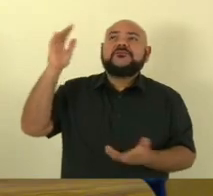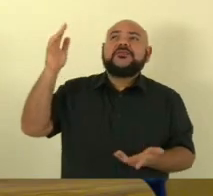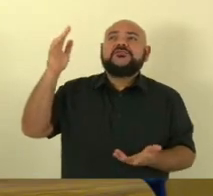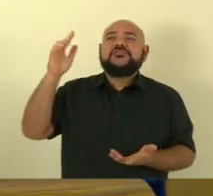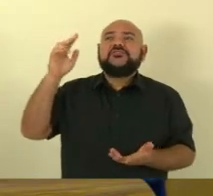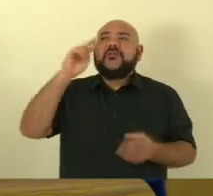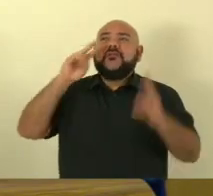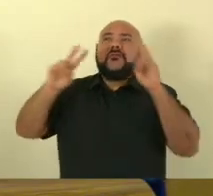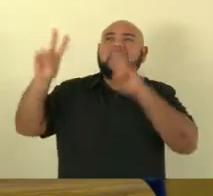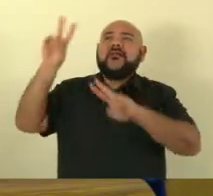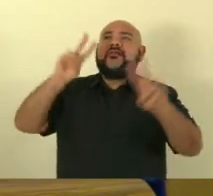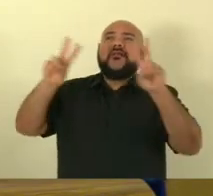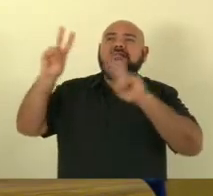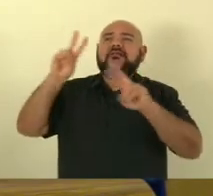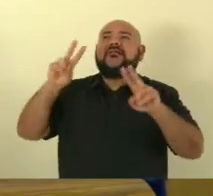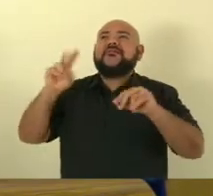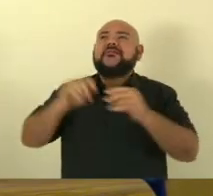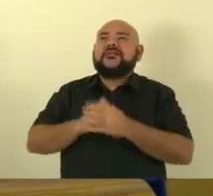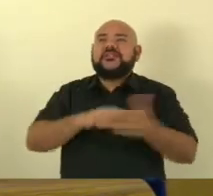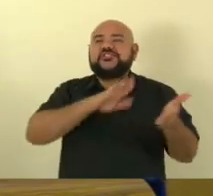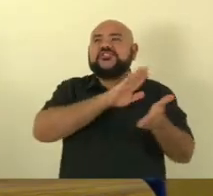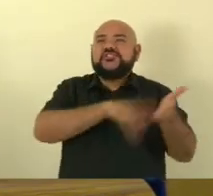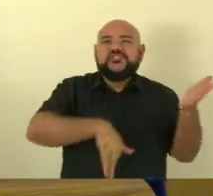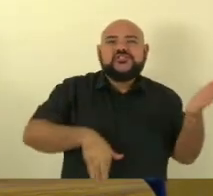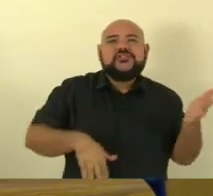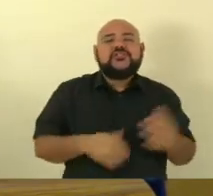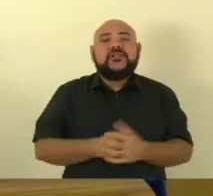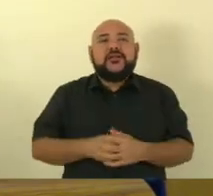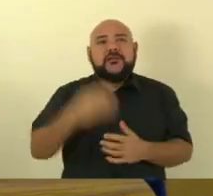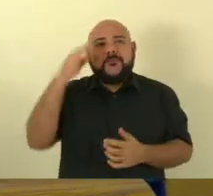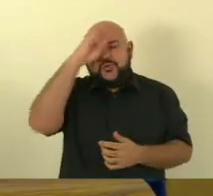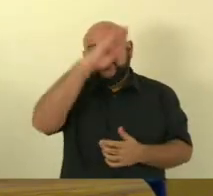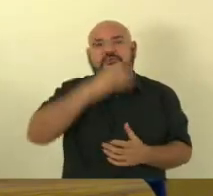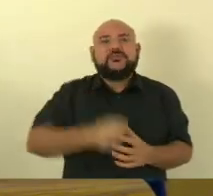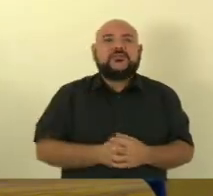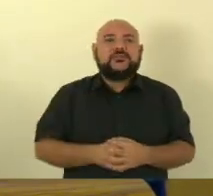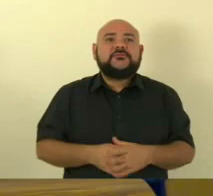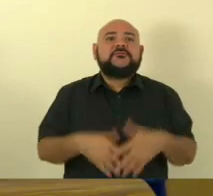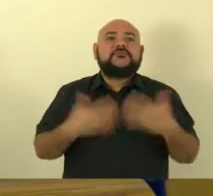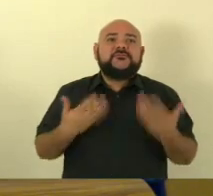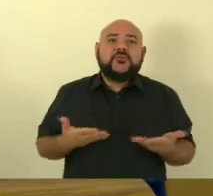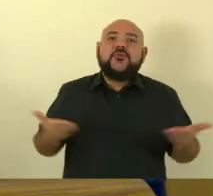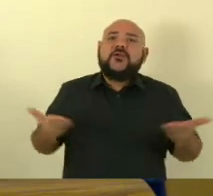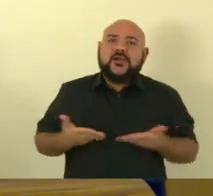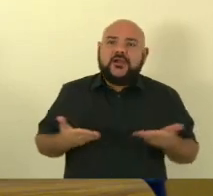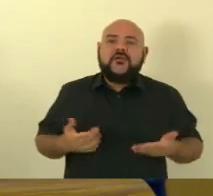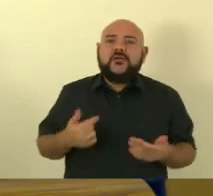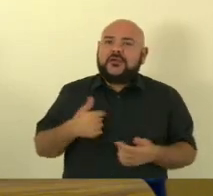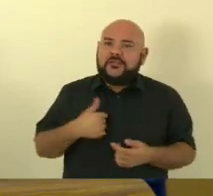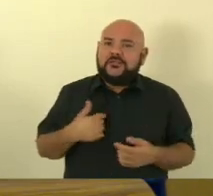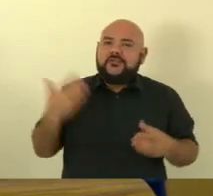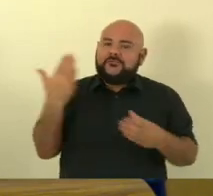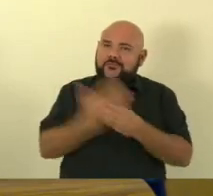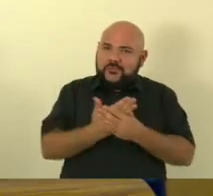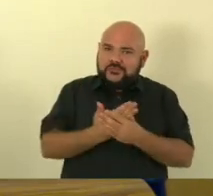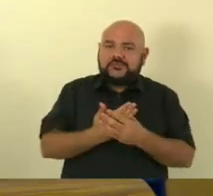aí não tira o Bolsonaro da boca e vai tomar uma representação e eu vou estar acompanhando